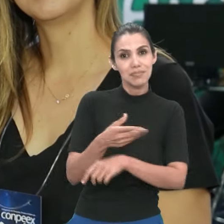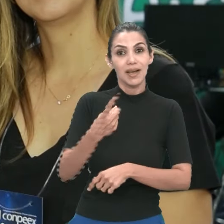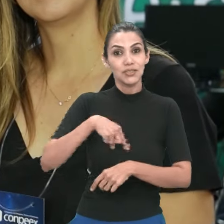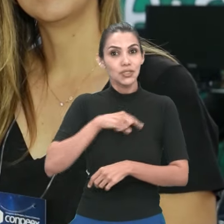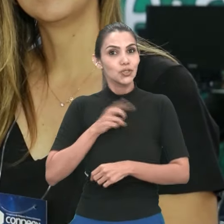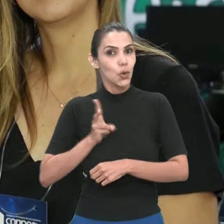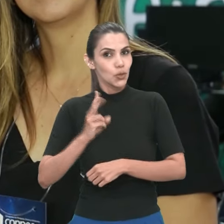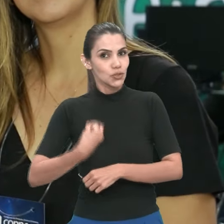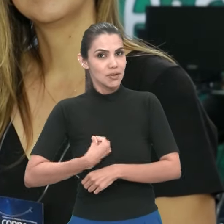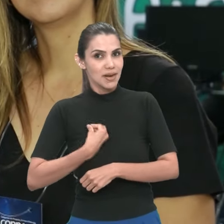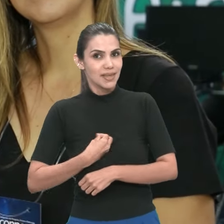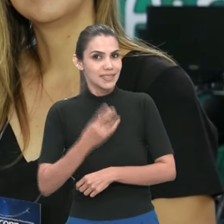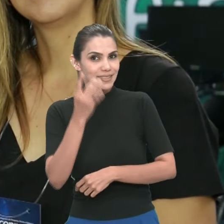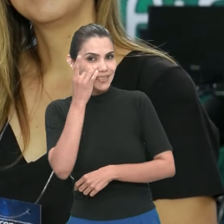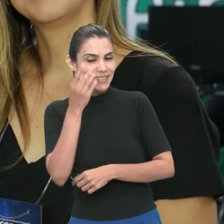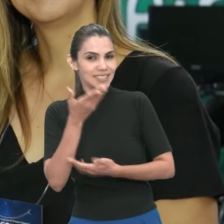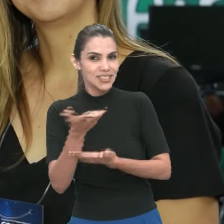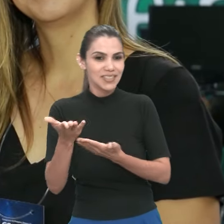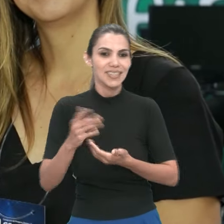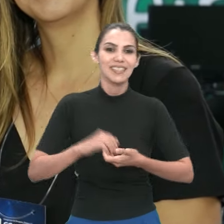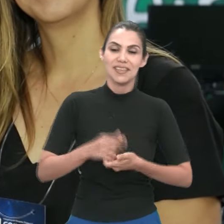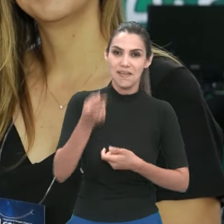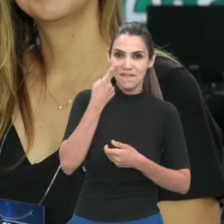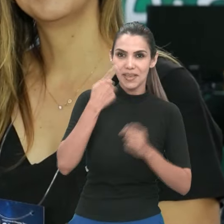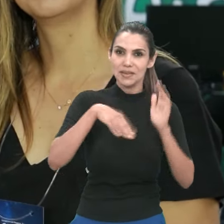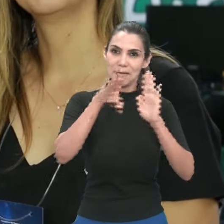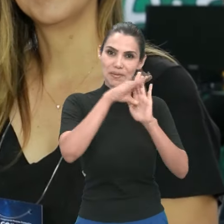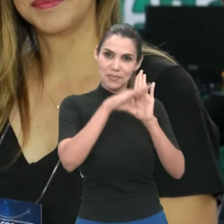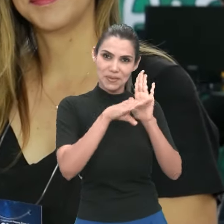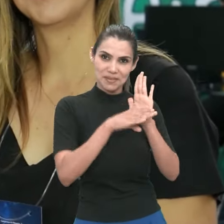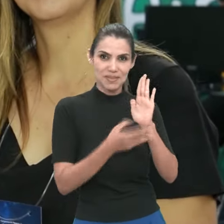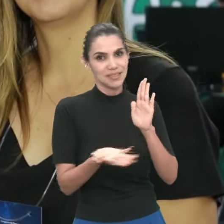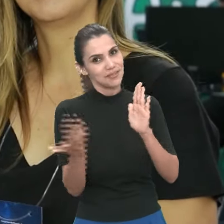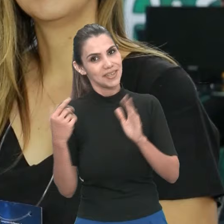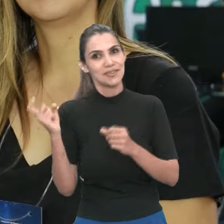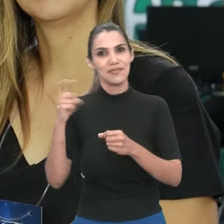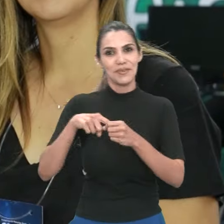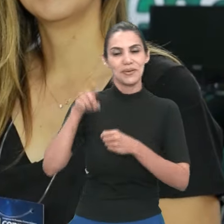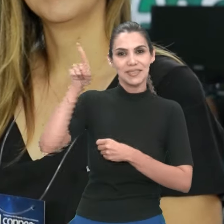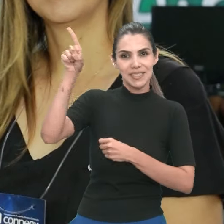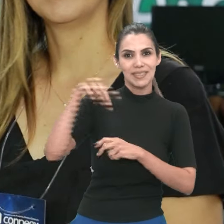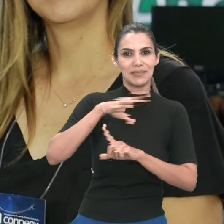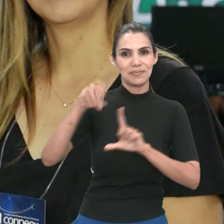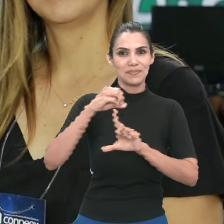Compex 2024. Confira a programação da TVUFG. Volto com vocês aí no estúdio.